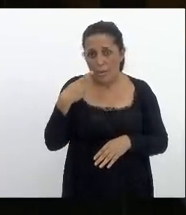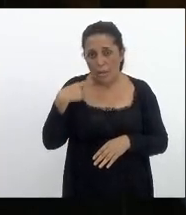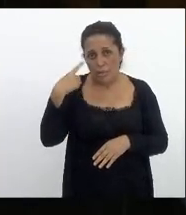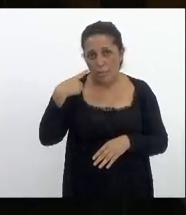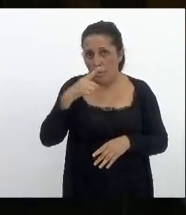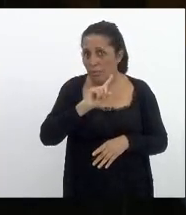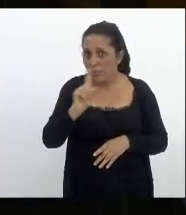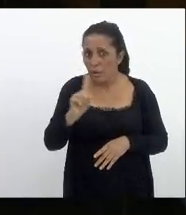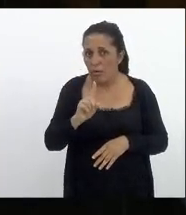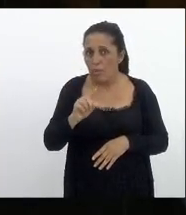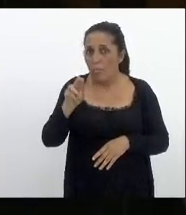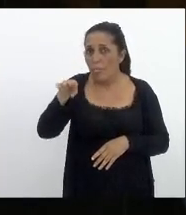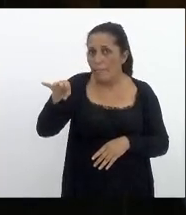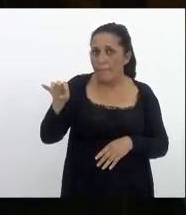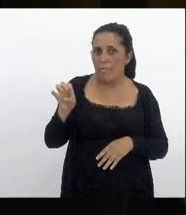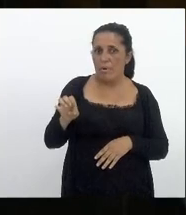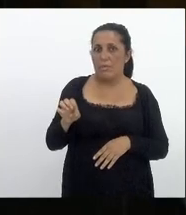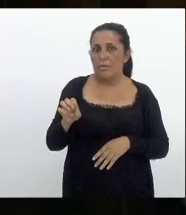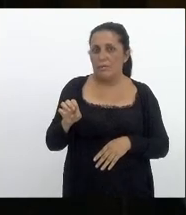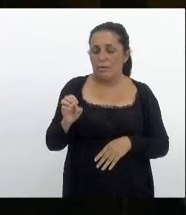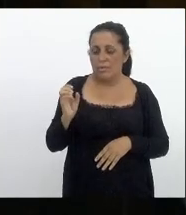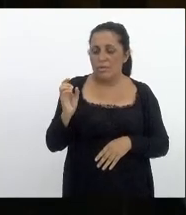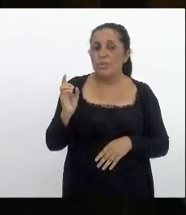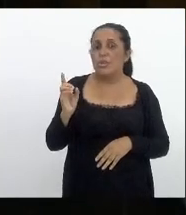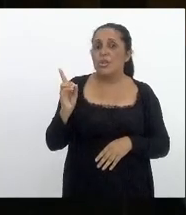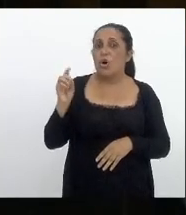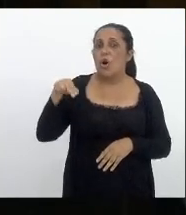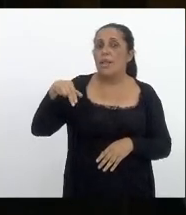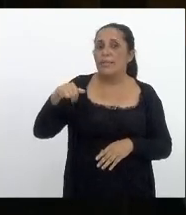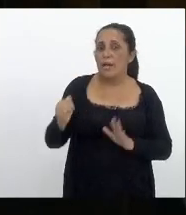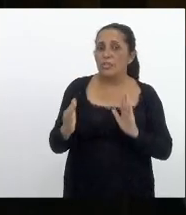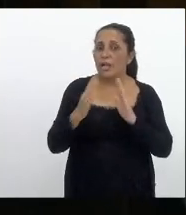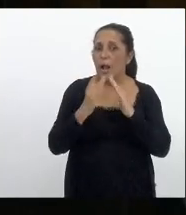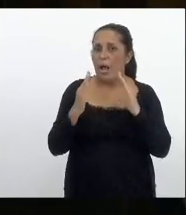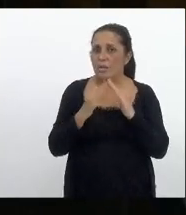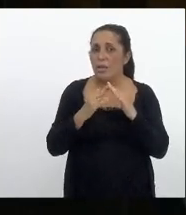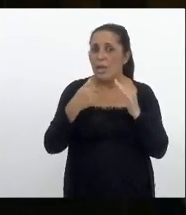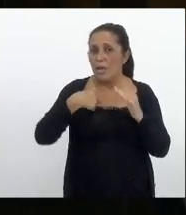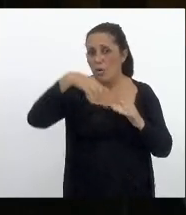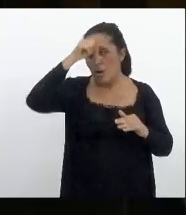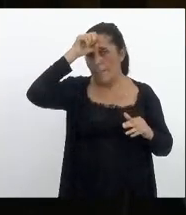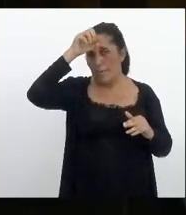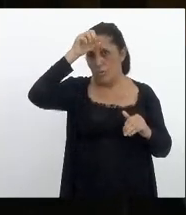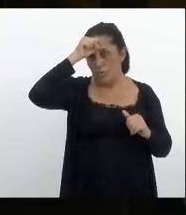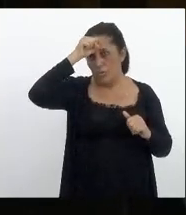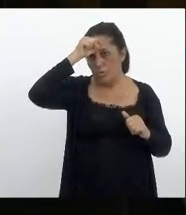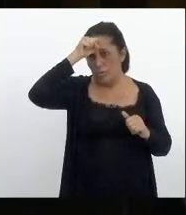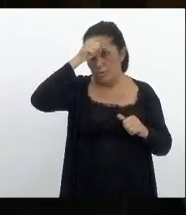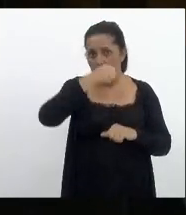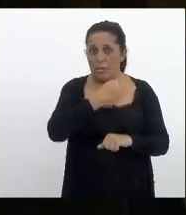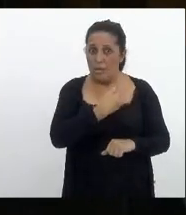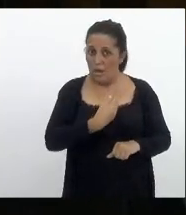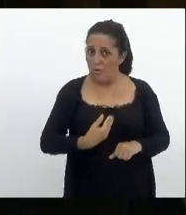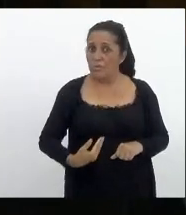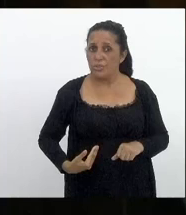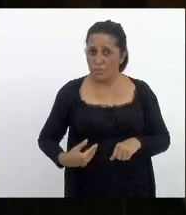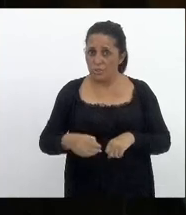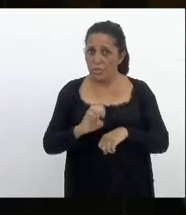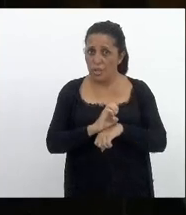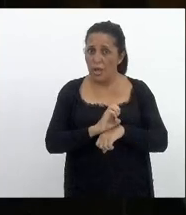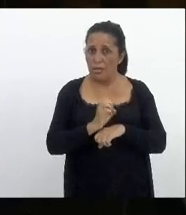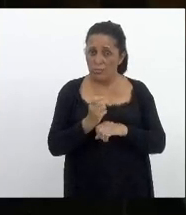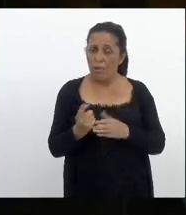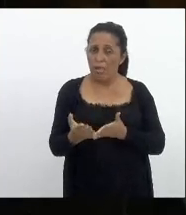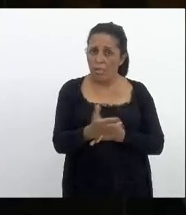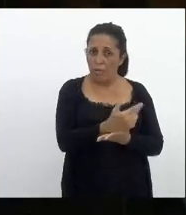mas como mãe como dona de casa eu aprendi já que então o estado está passando por recuperação fiscal